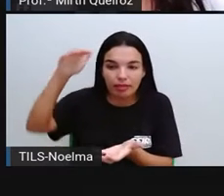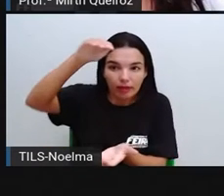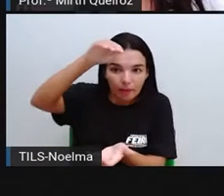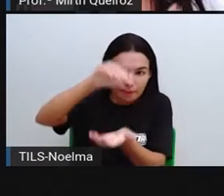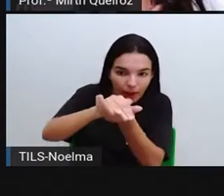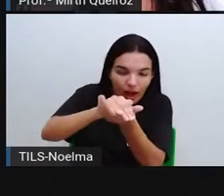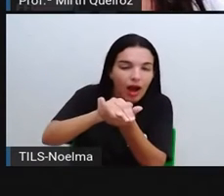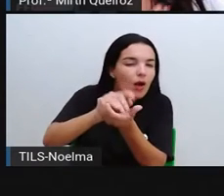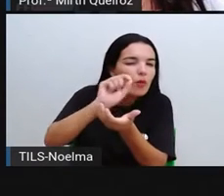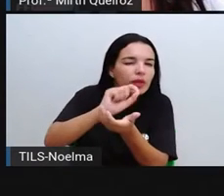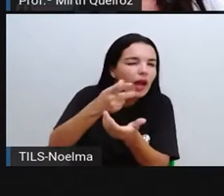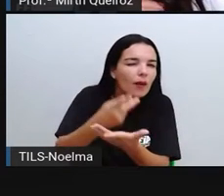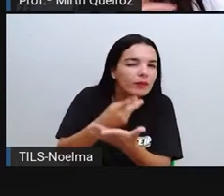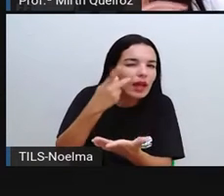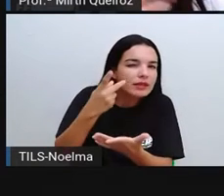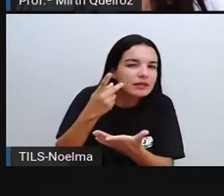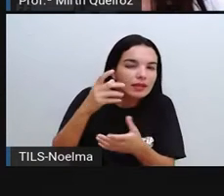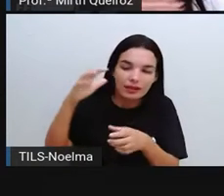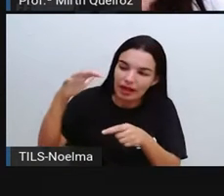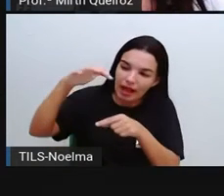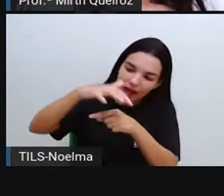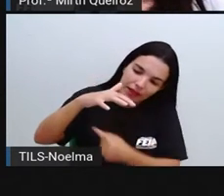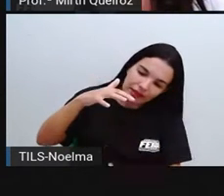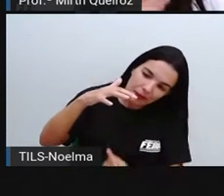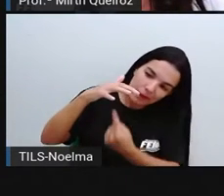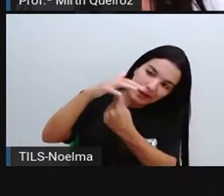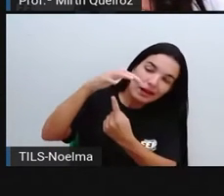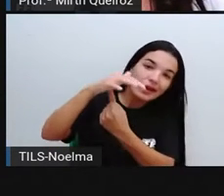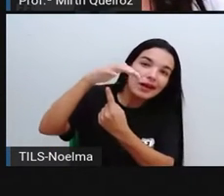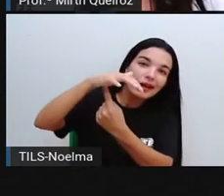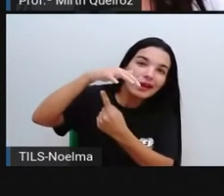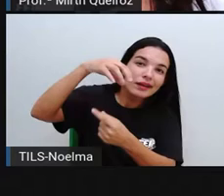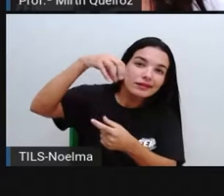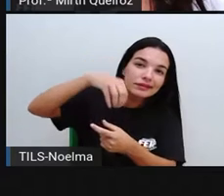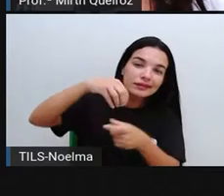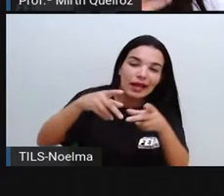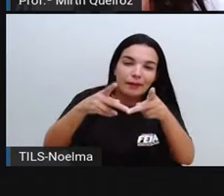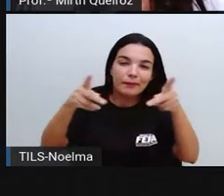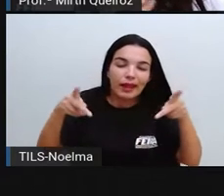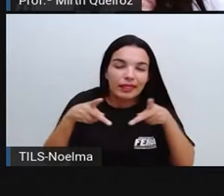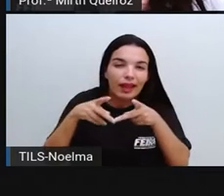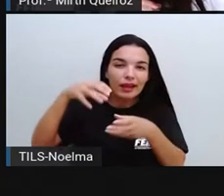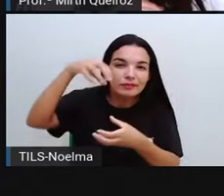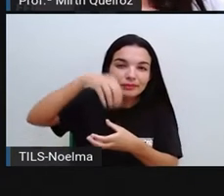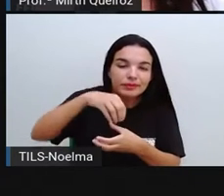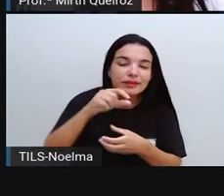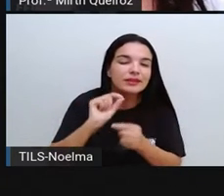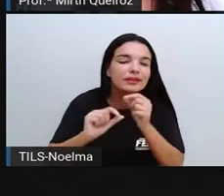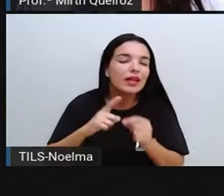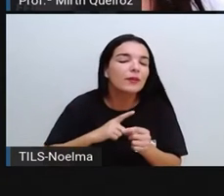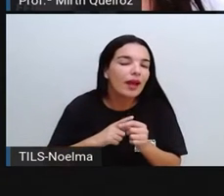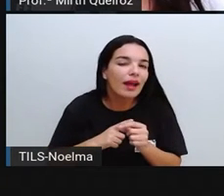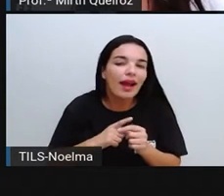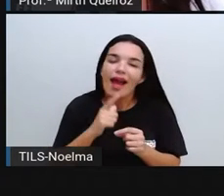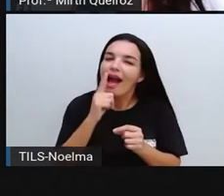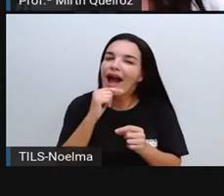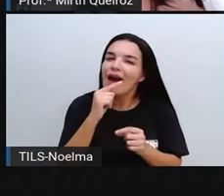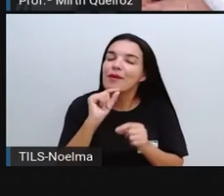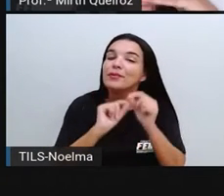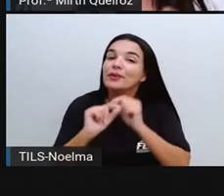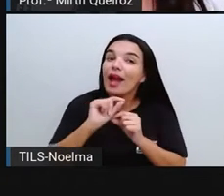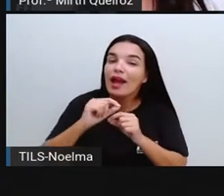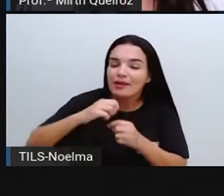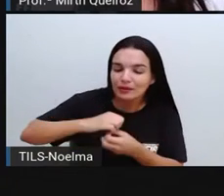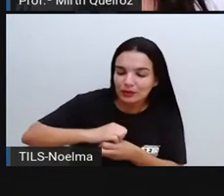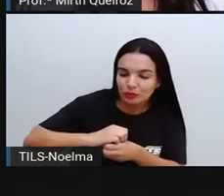observa, né? Que vai ter o quê? Ali na tampa, a água, né? Água na tampa. Por quê? Porque vai evaporar